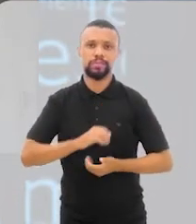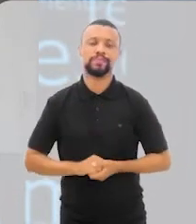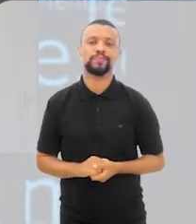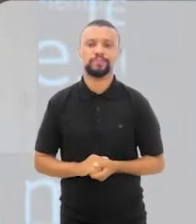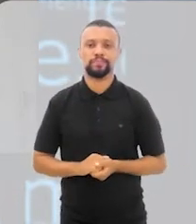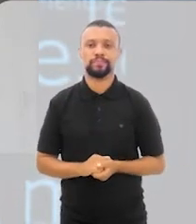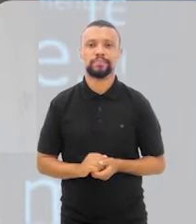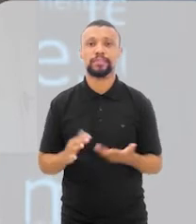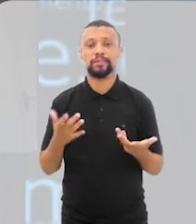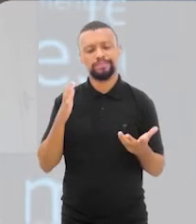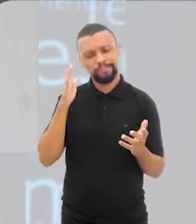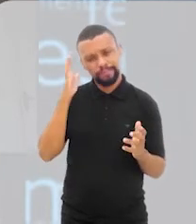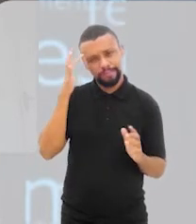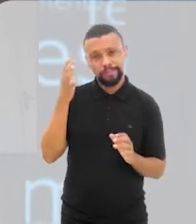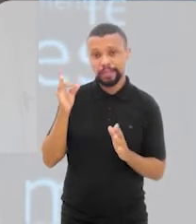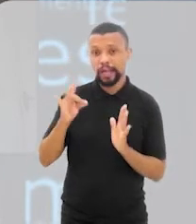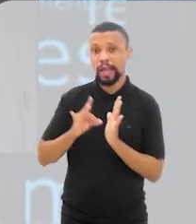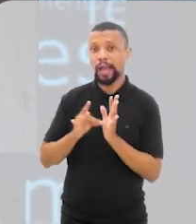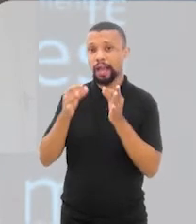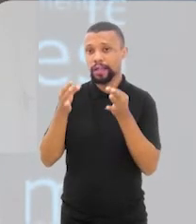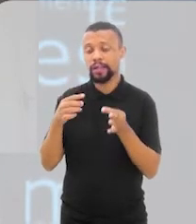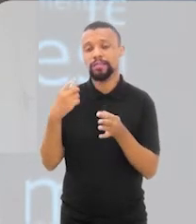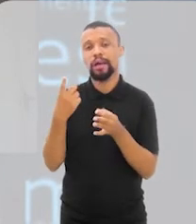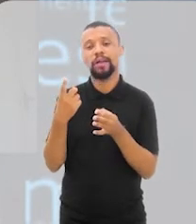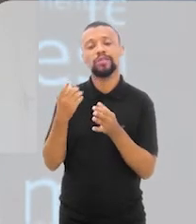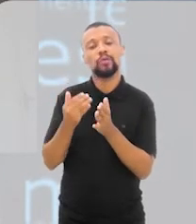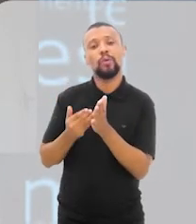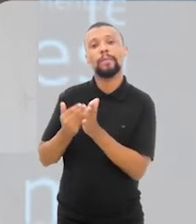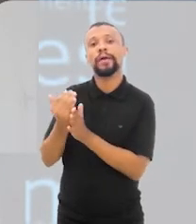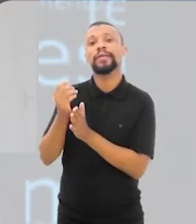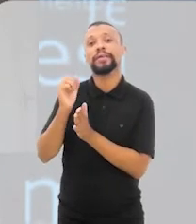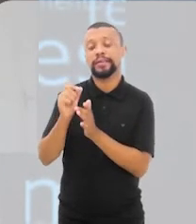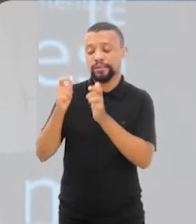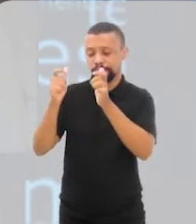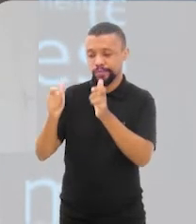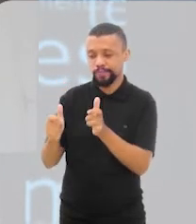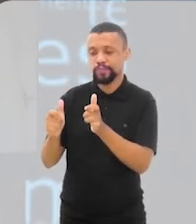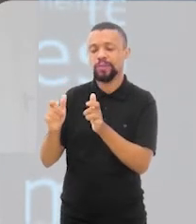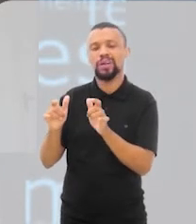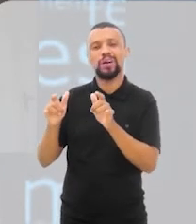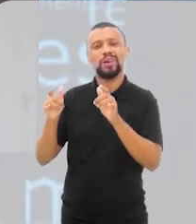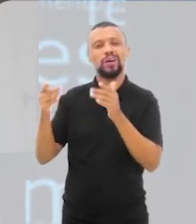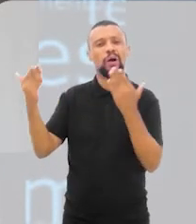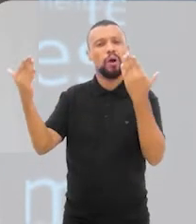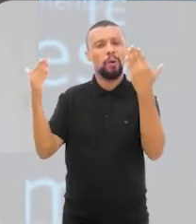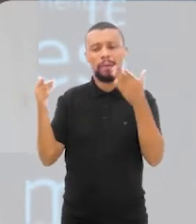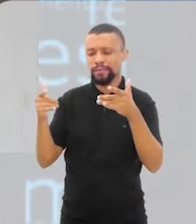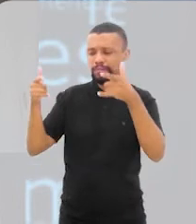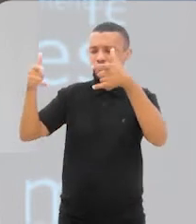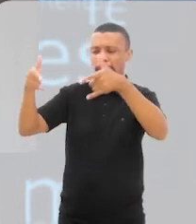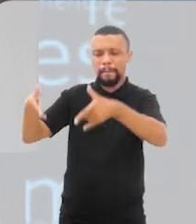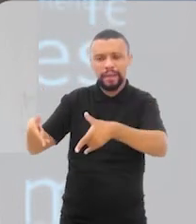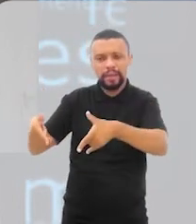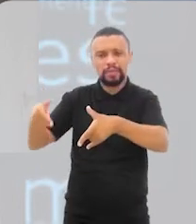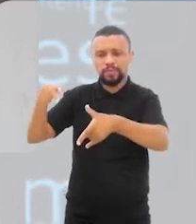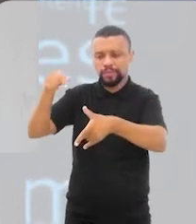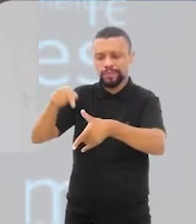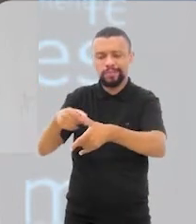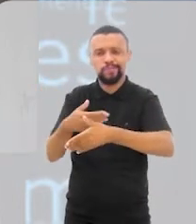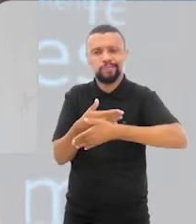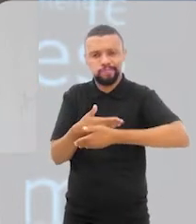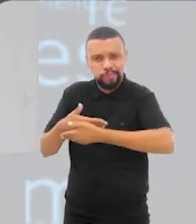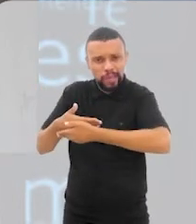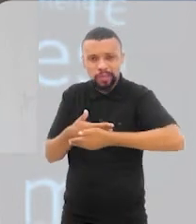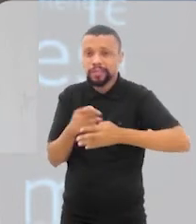Então, na realidade, a gente nasce aqui num berço da tecnologia. Florianópolis,